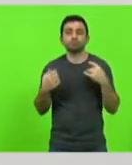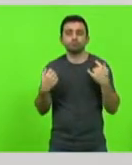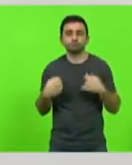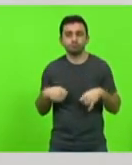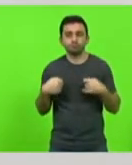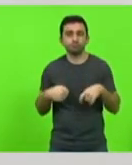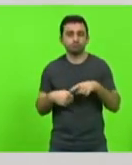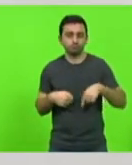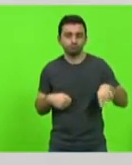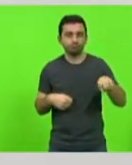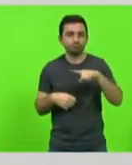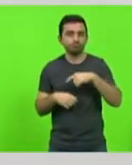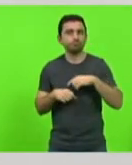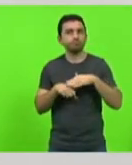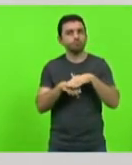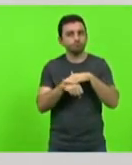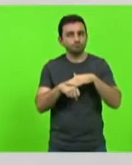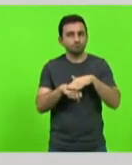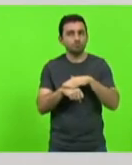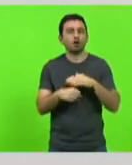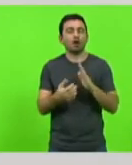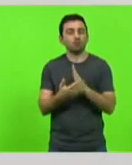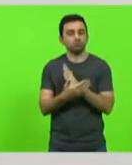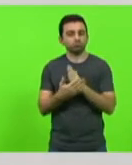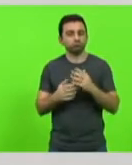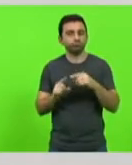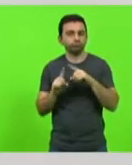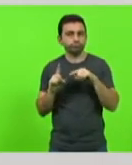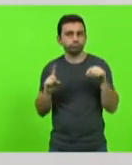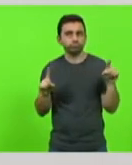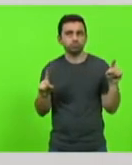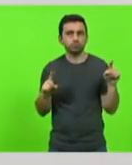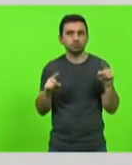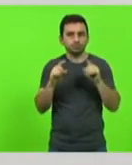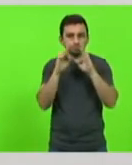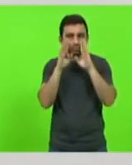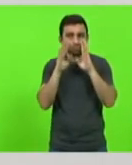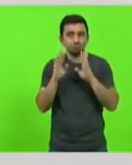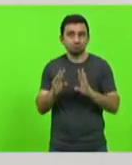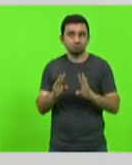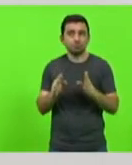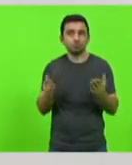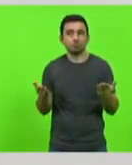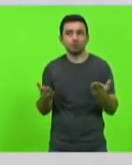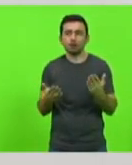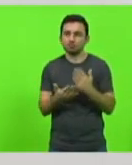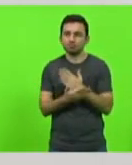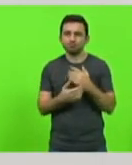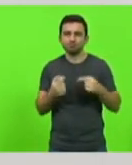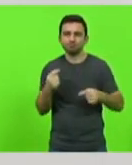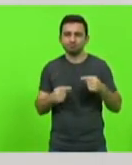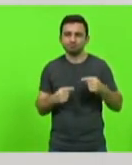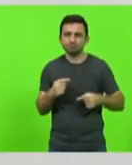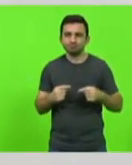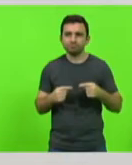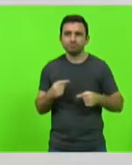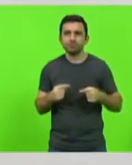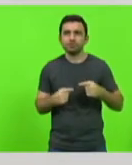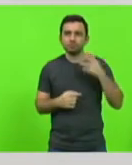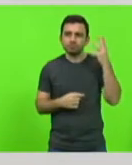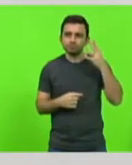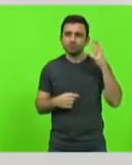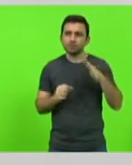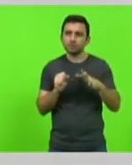necessitamos conversar sobre alguns números e ouvir há pouco as discussões de plenário que se falava sobre